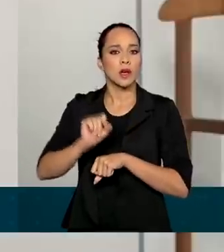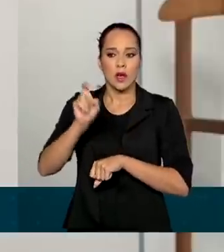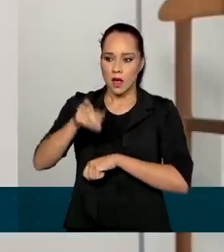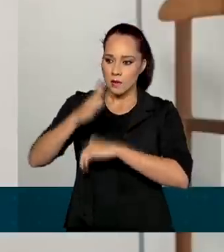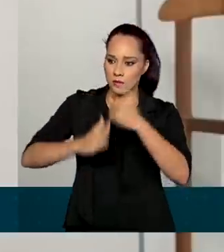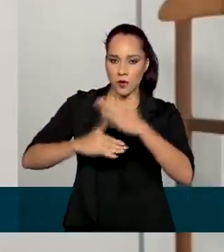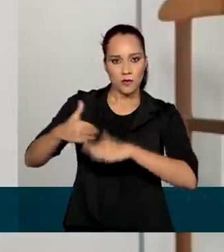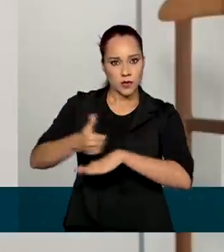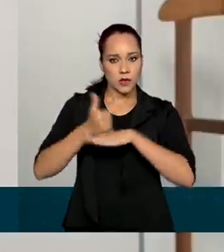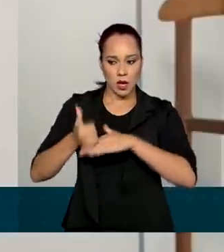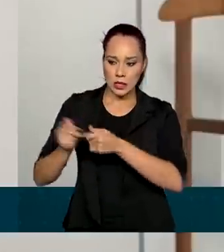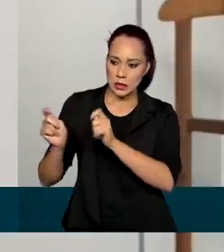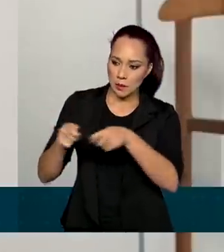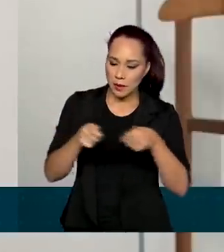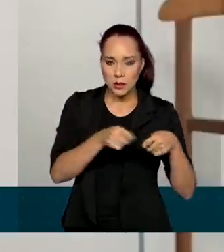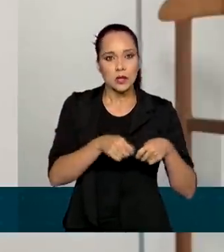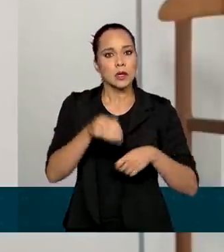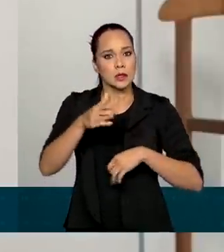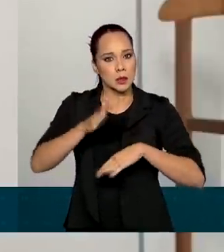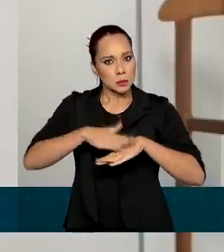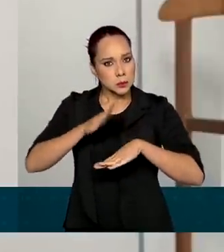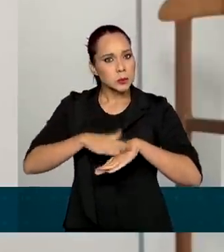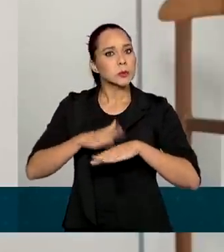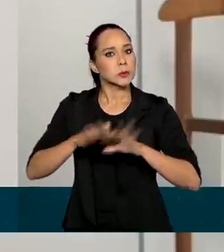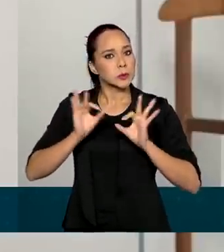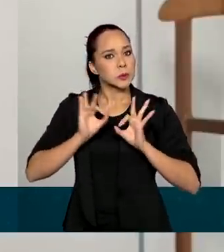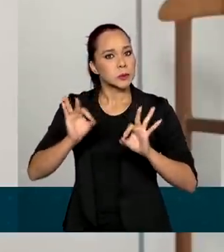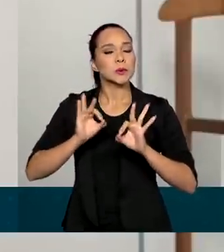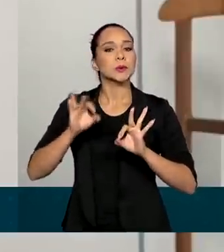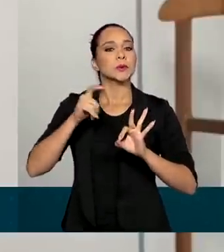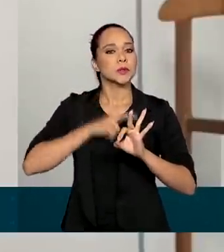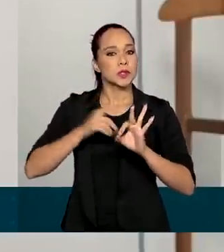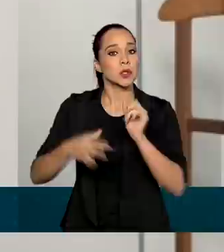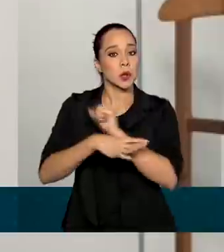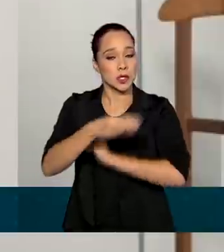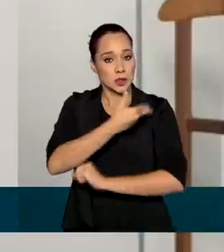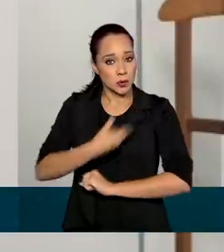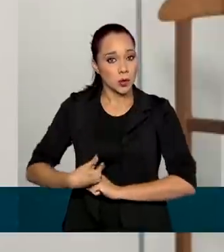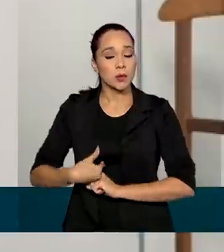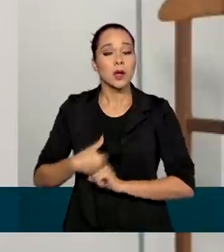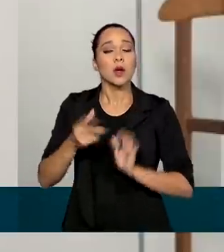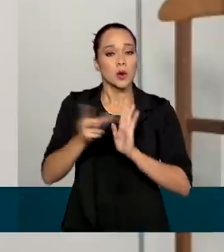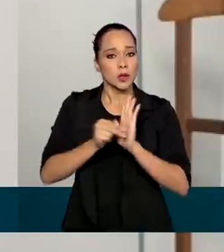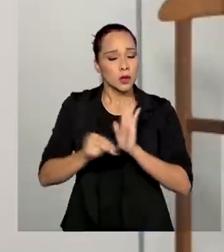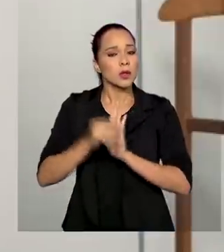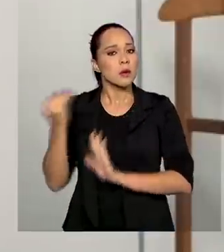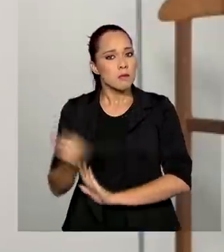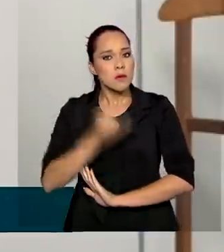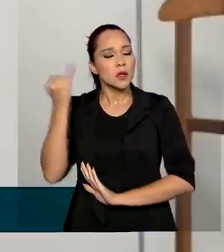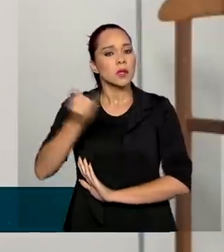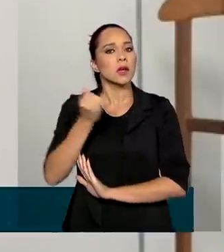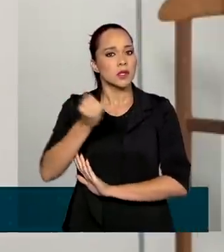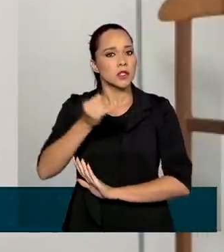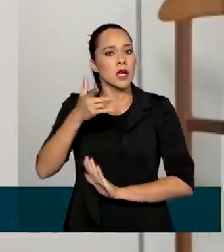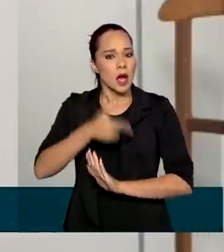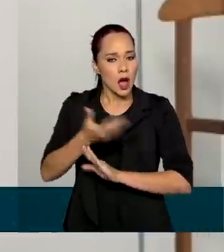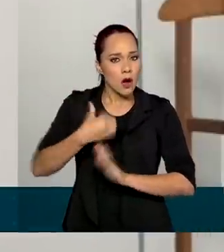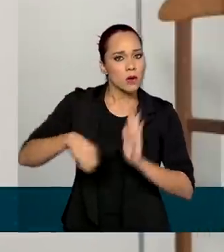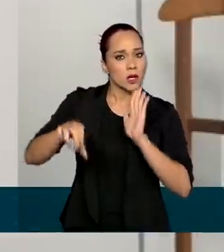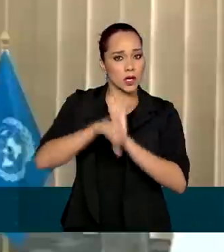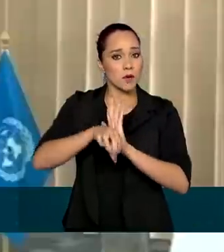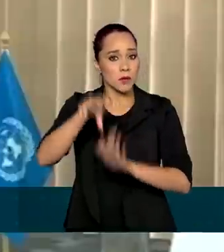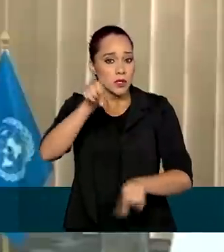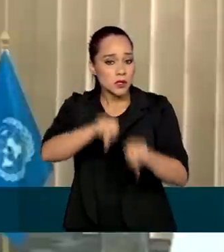profissionais da segurança pública com conteúdos introdutórios, porém necessários, à prevenção e à repressão ao crime de